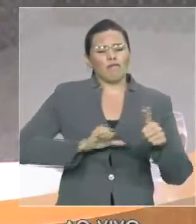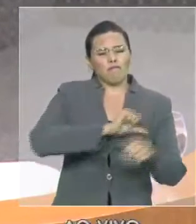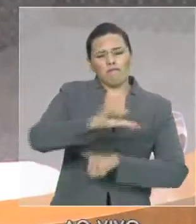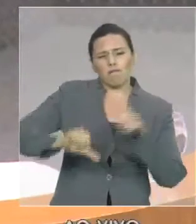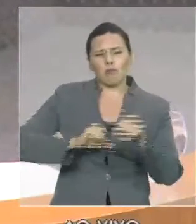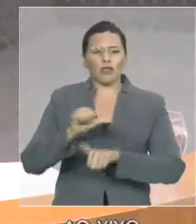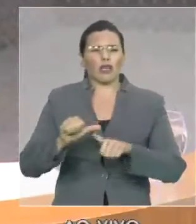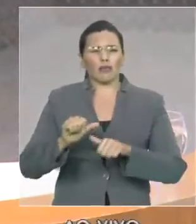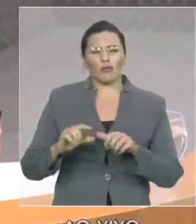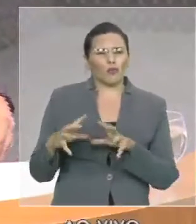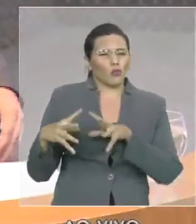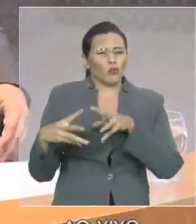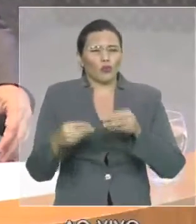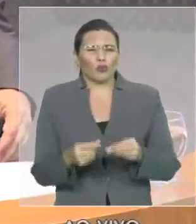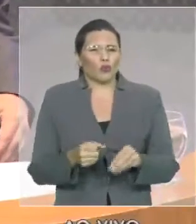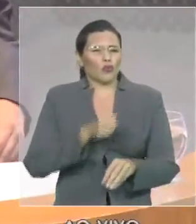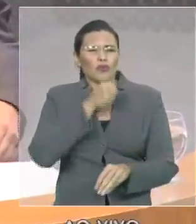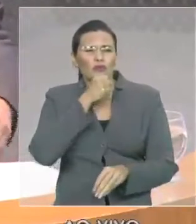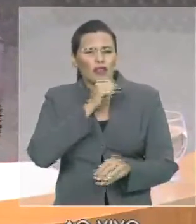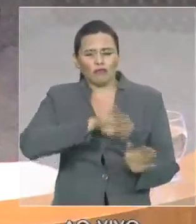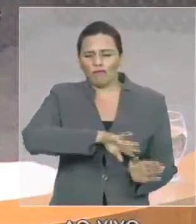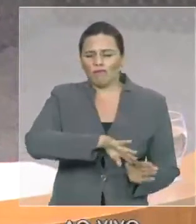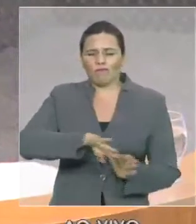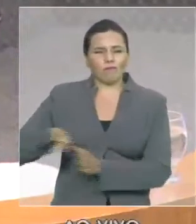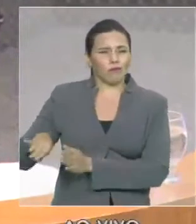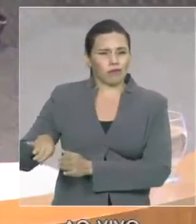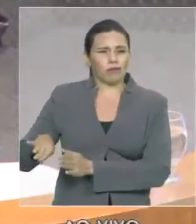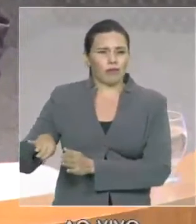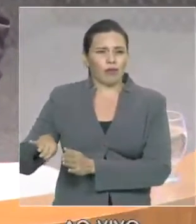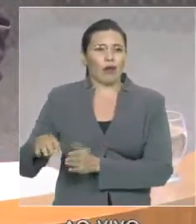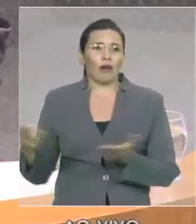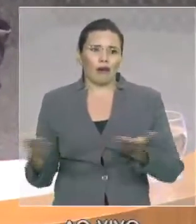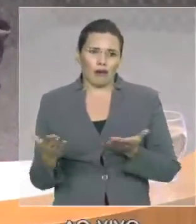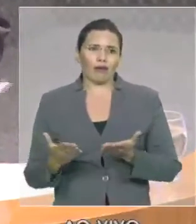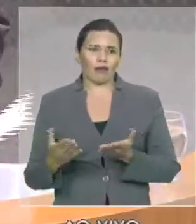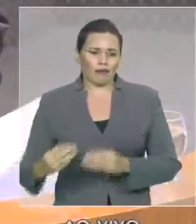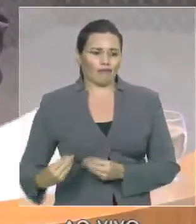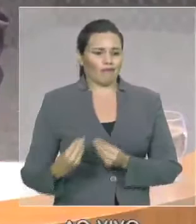uma vez que todas as senhoras e senhores sabem que isso é imprescindível.